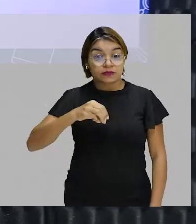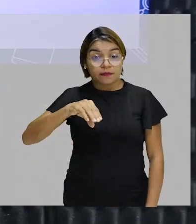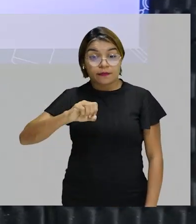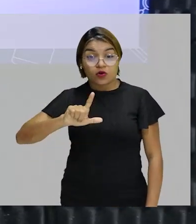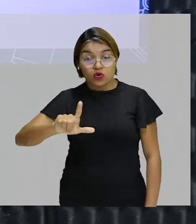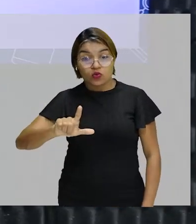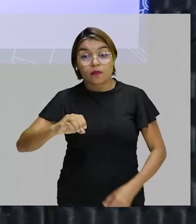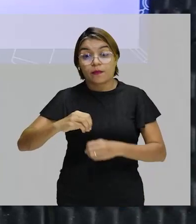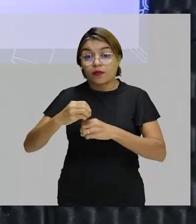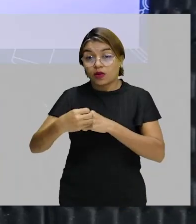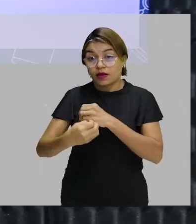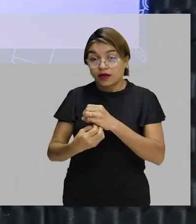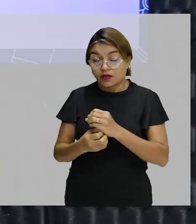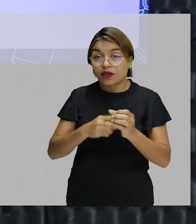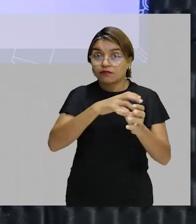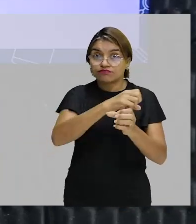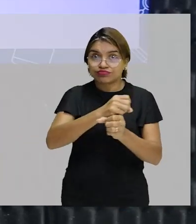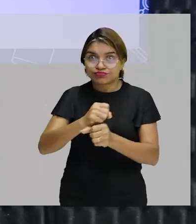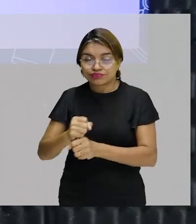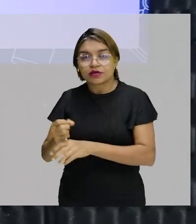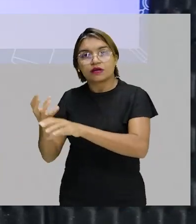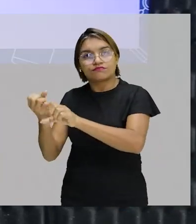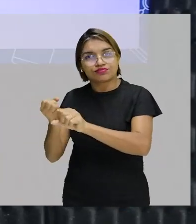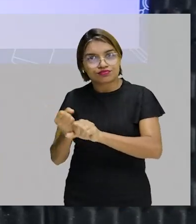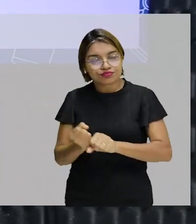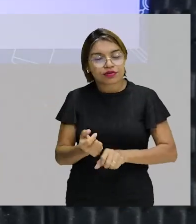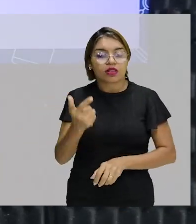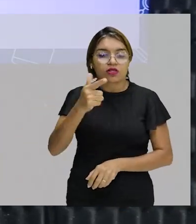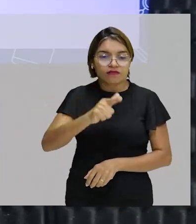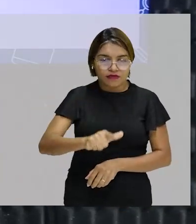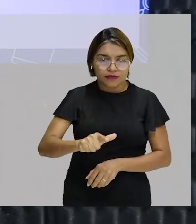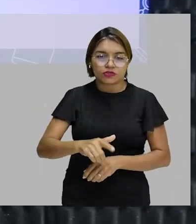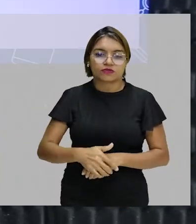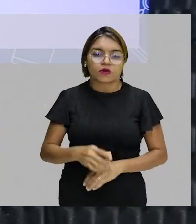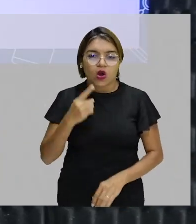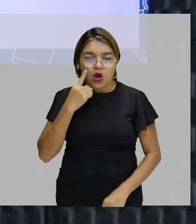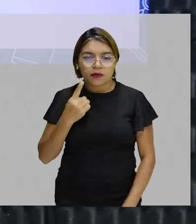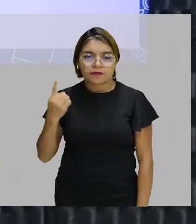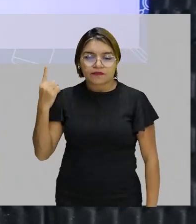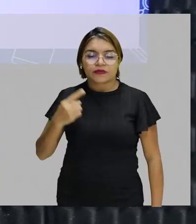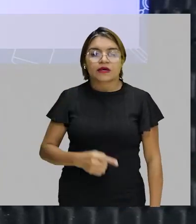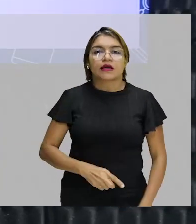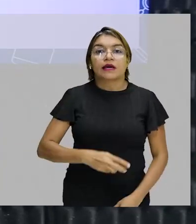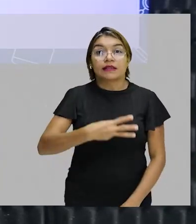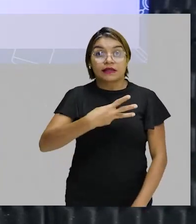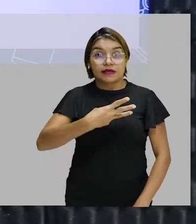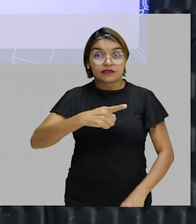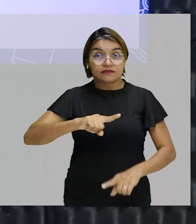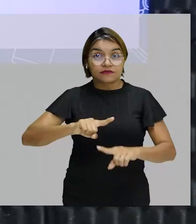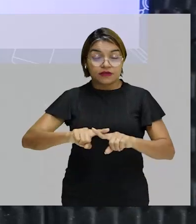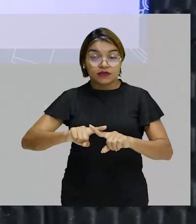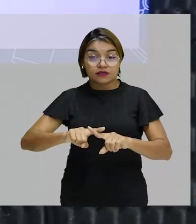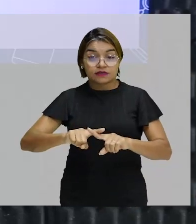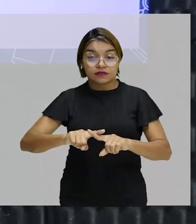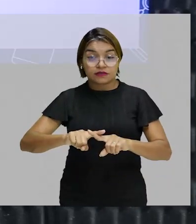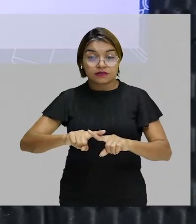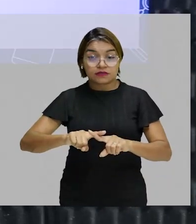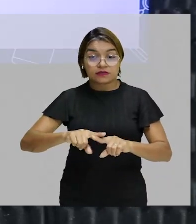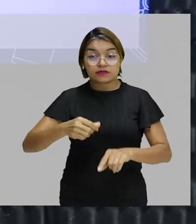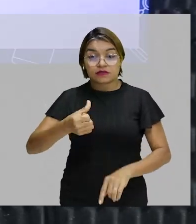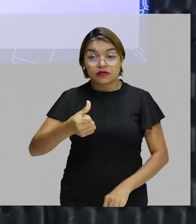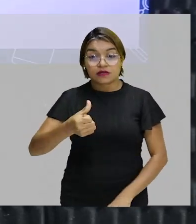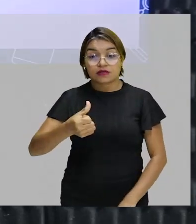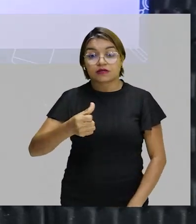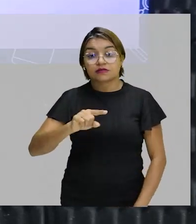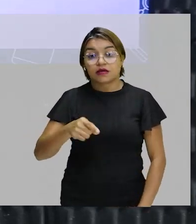Novamente, uma regra de 3 simples, certo? Meios pelo extremo, 3 vezes 6,02